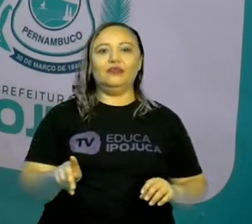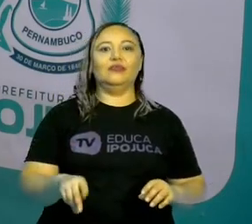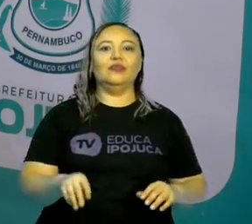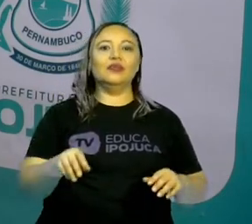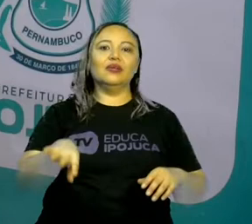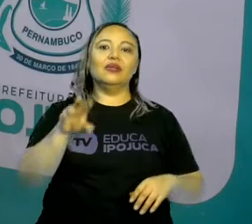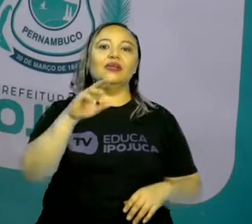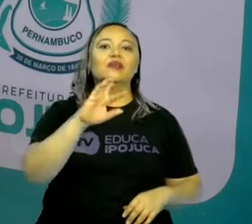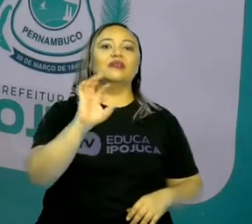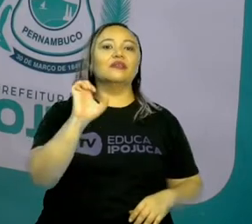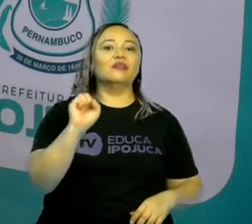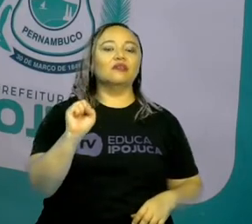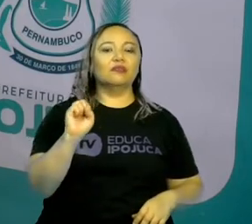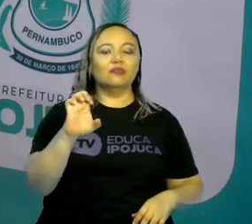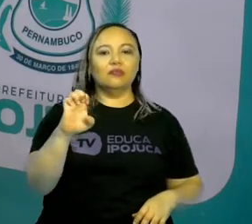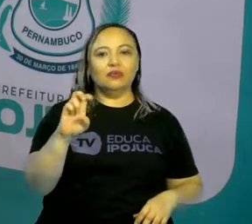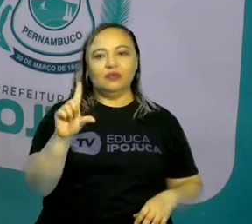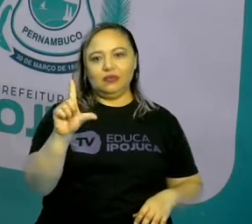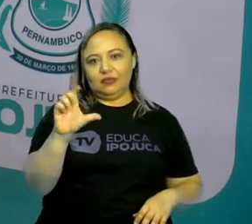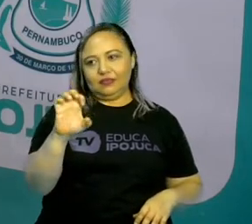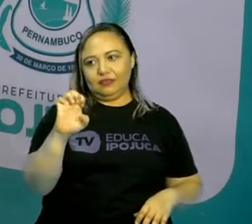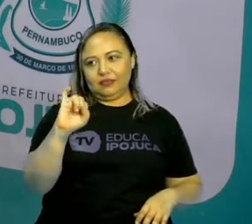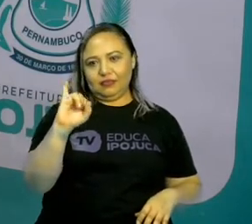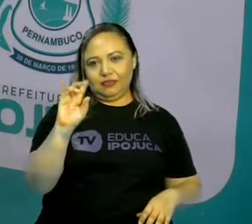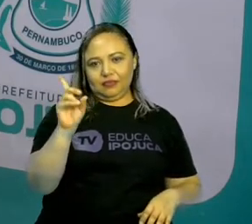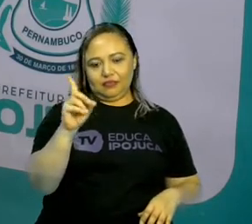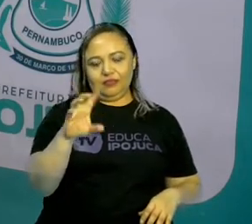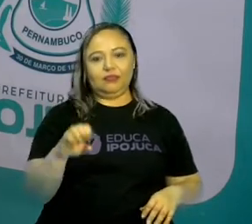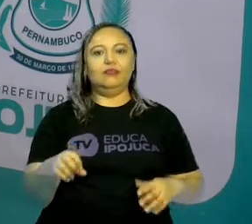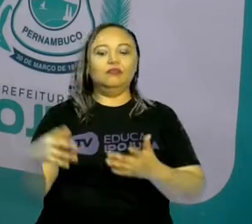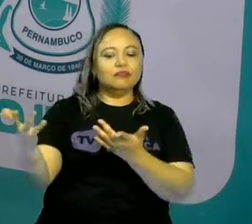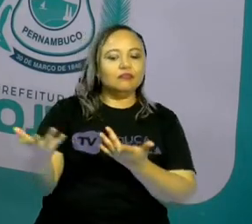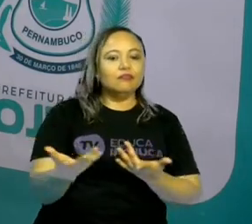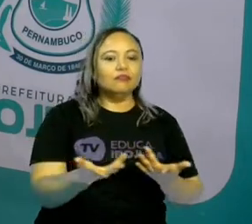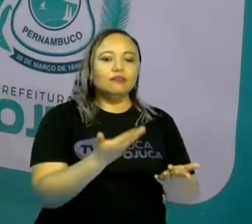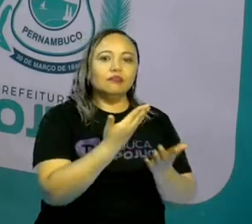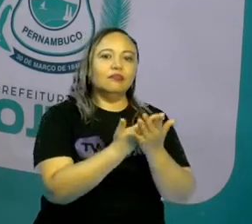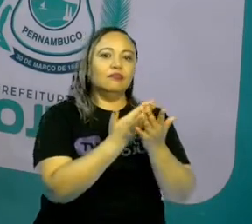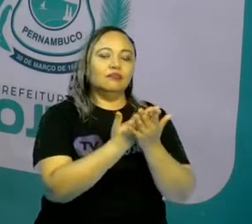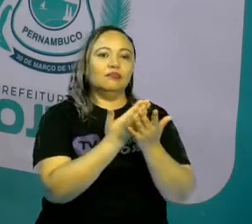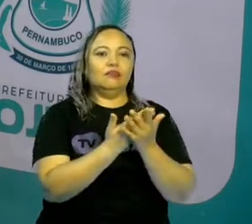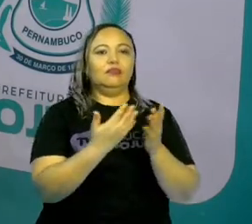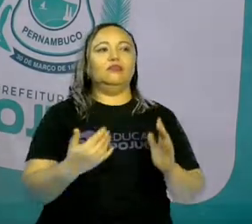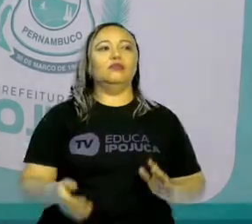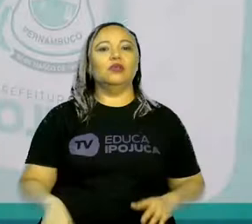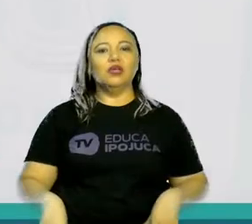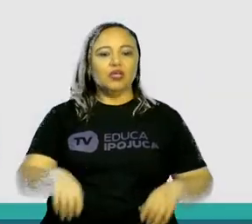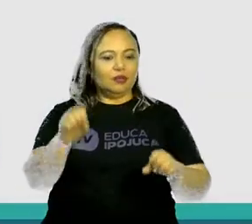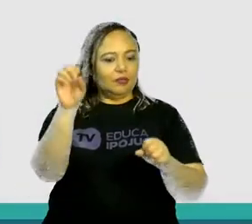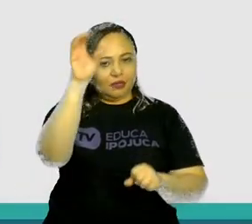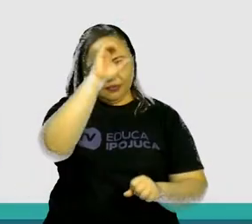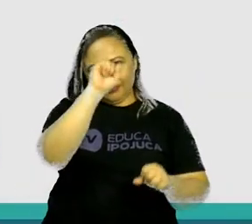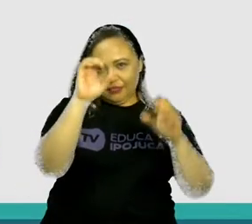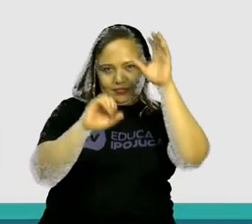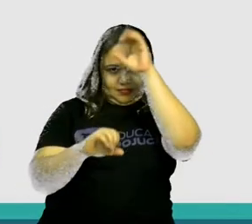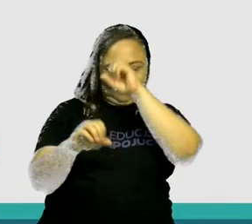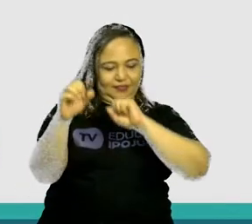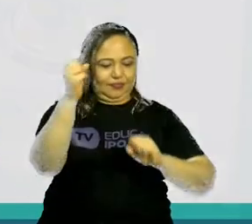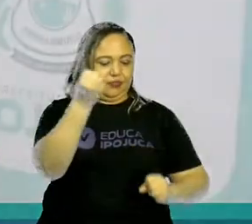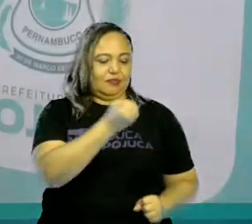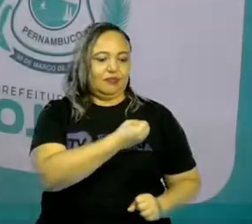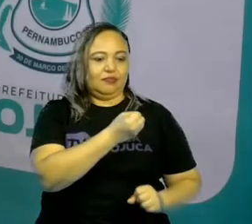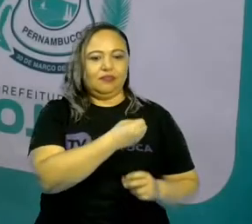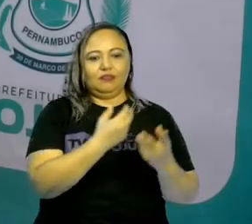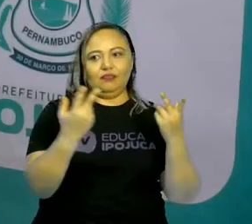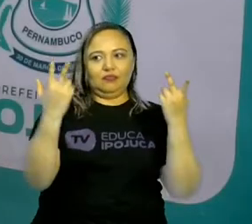agradeço a companhia de vocês e convido para a nossa aula de hoje que iremos trabalhar os números naturais. Vamos